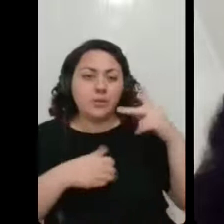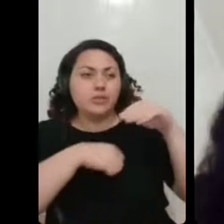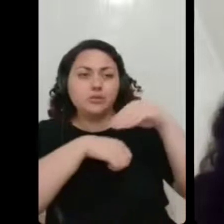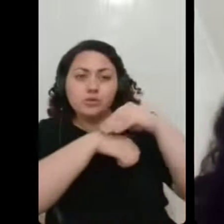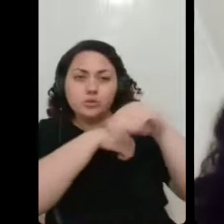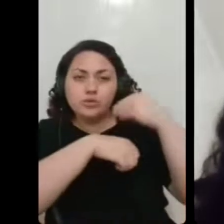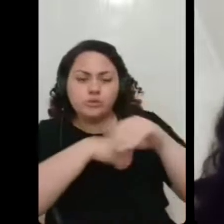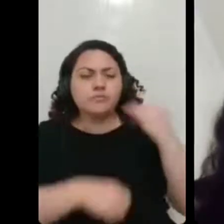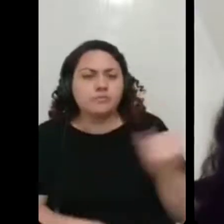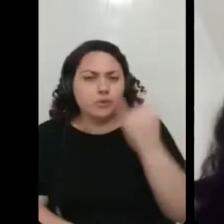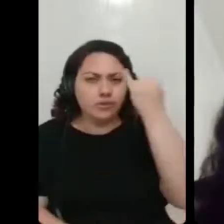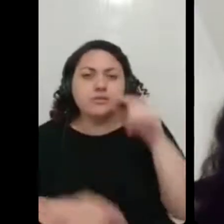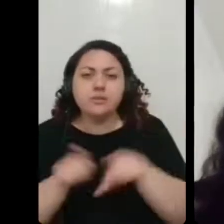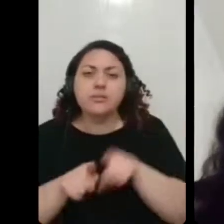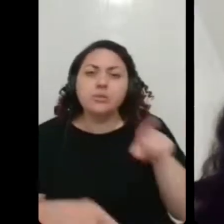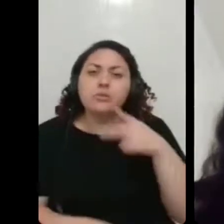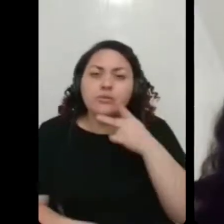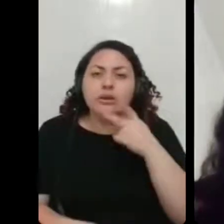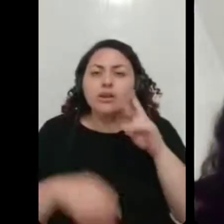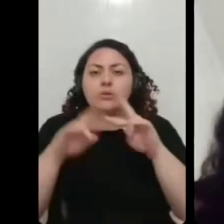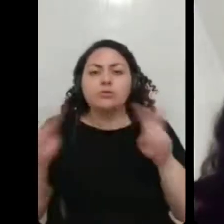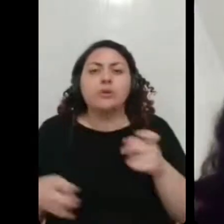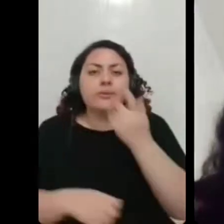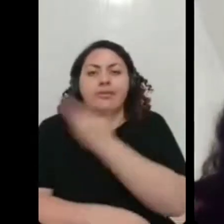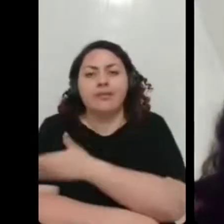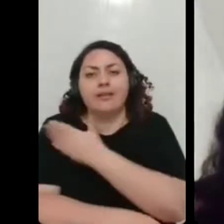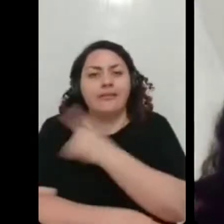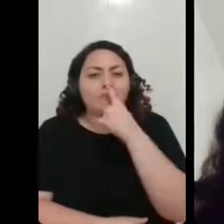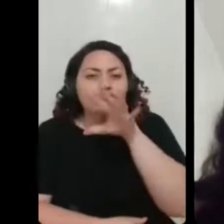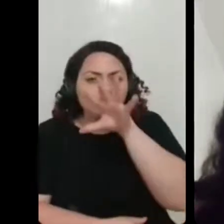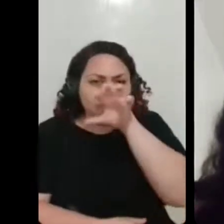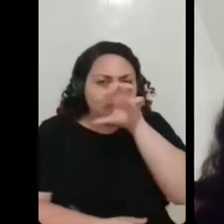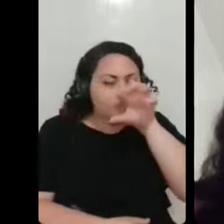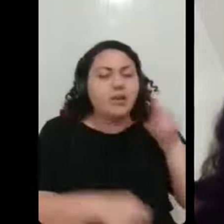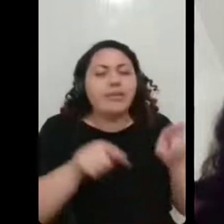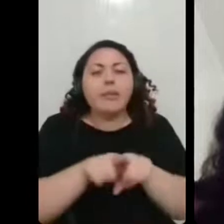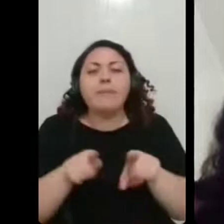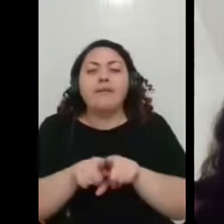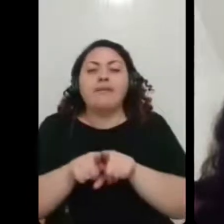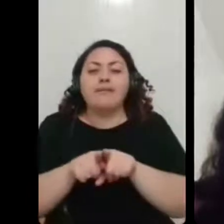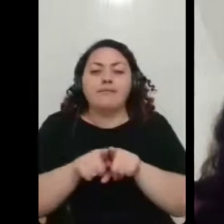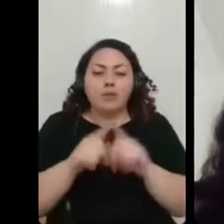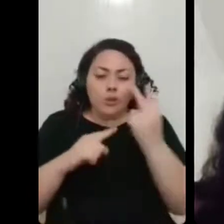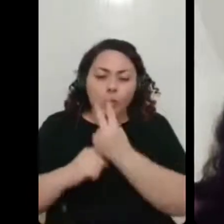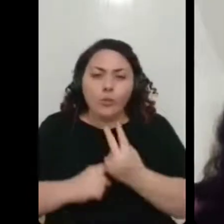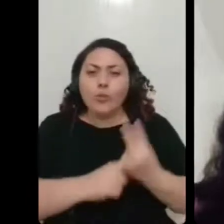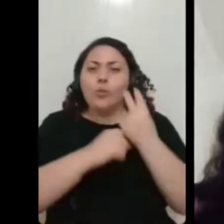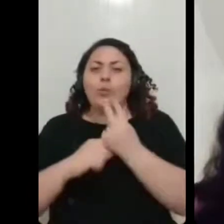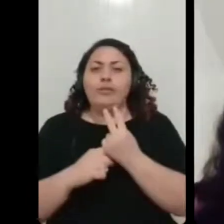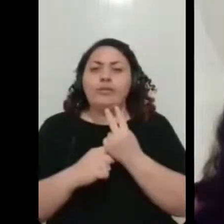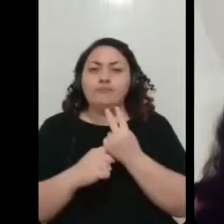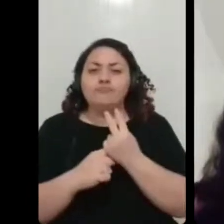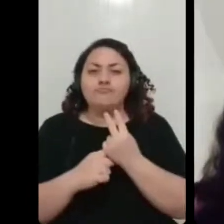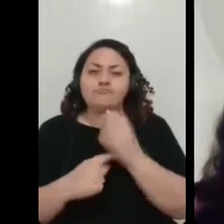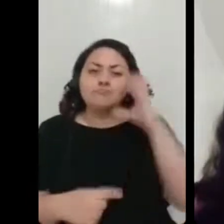que tu falou também do treino afetivo, de se cuidar, de ter esse autocuidado e